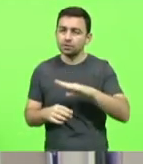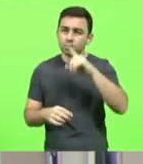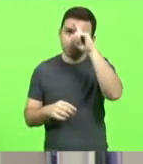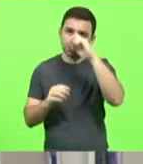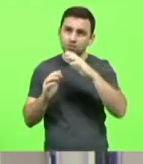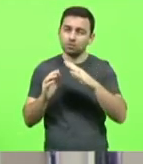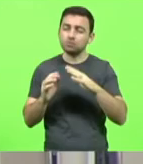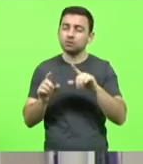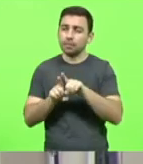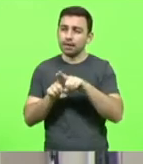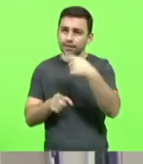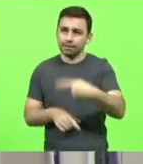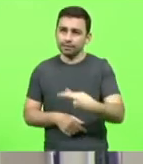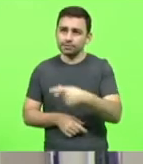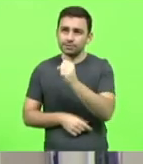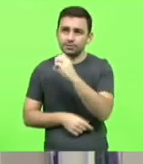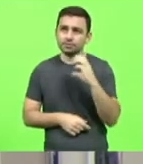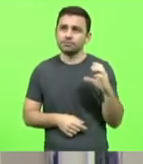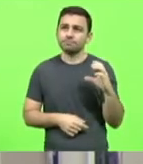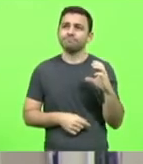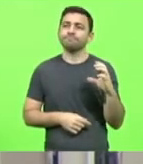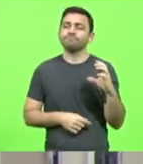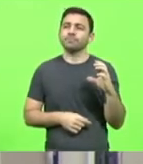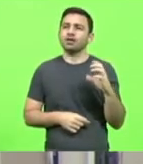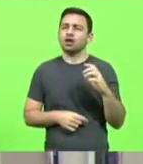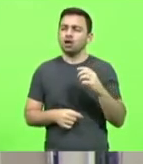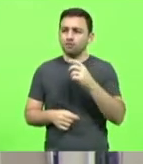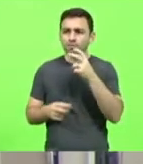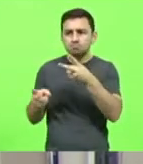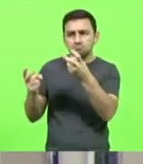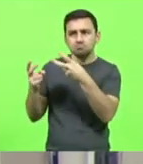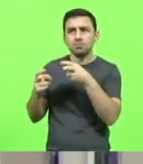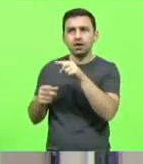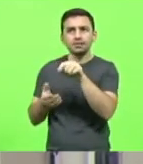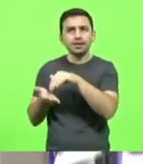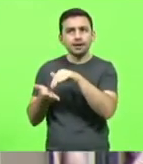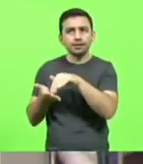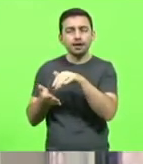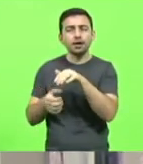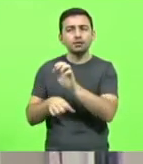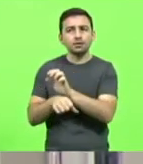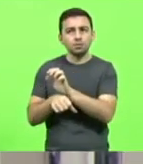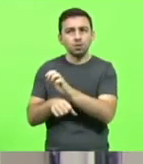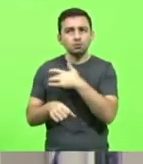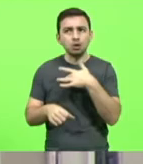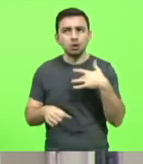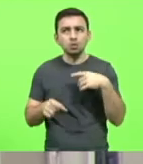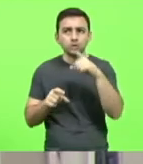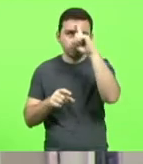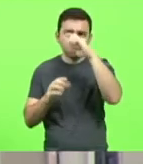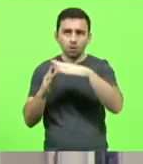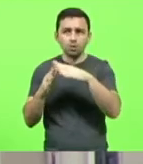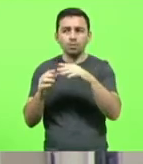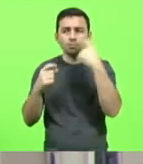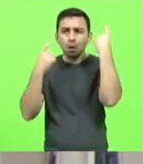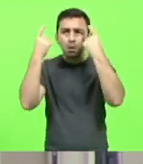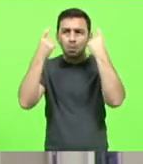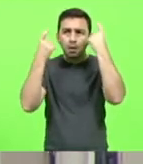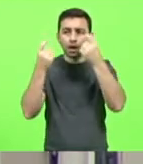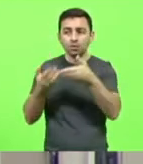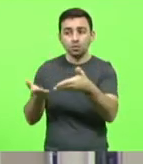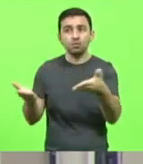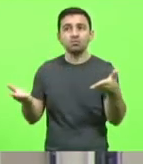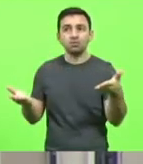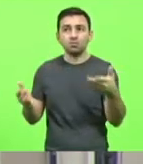E ali notamos uma grande preocupação, tanto do secretário estadual de Saúde quanto dos hospitais do atual momento, pela falta